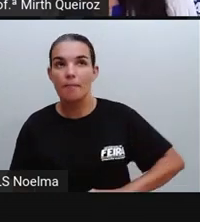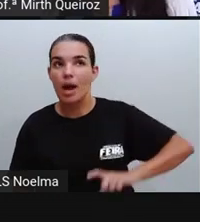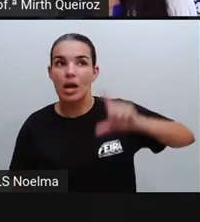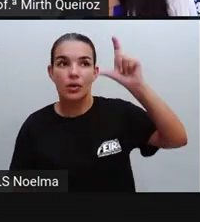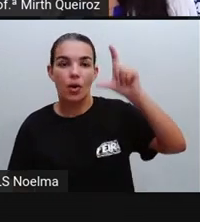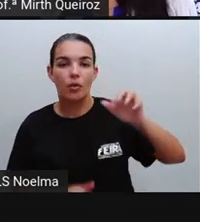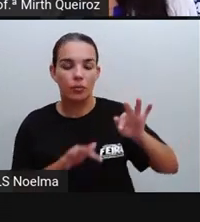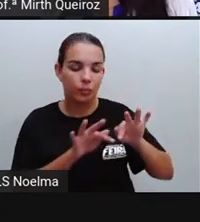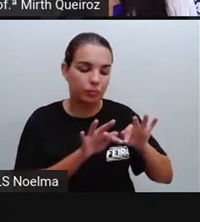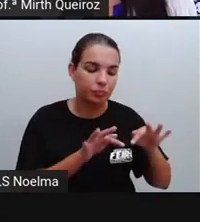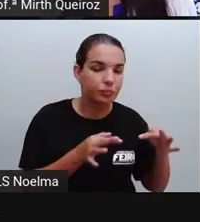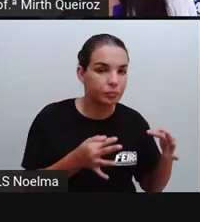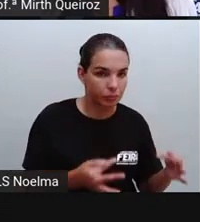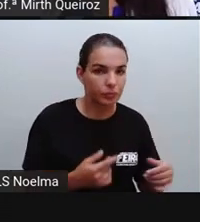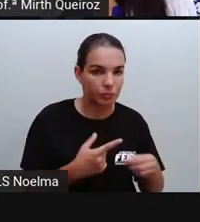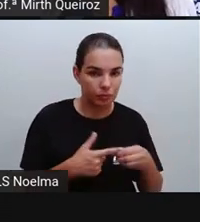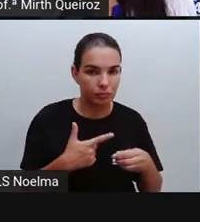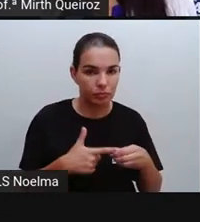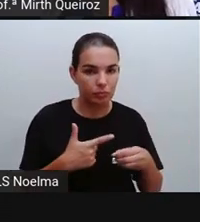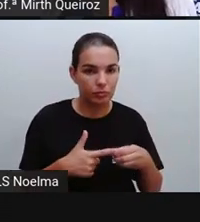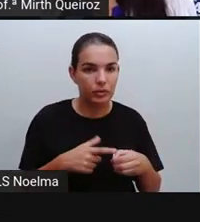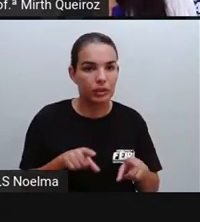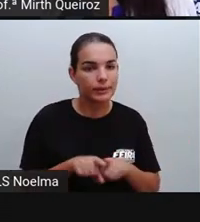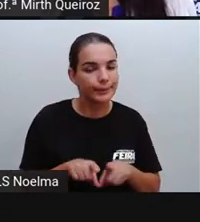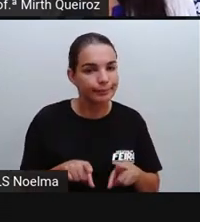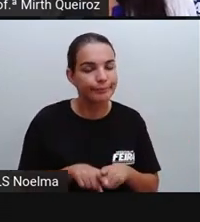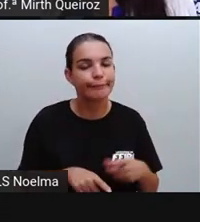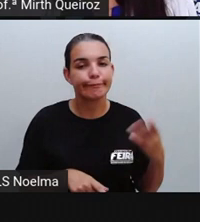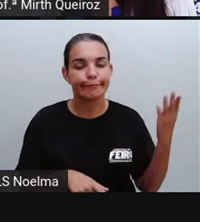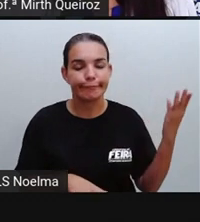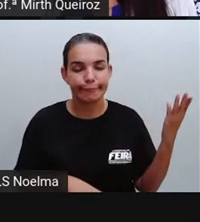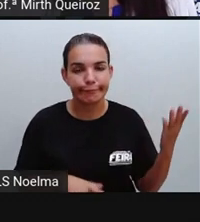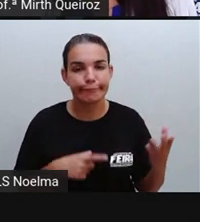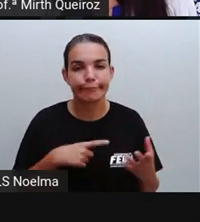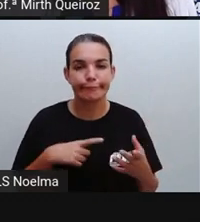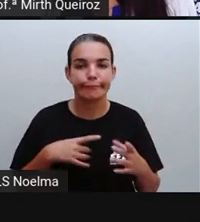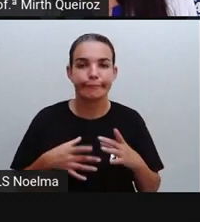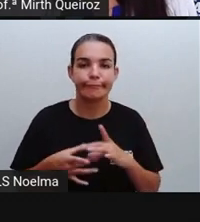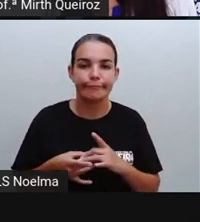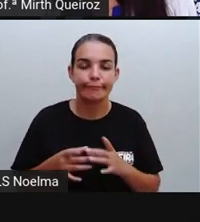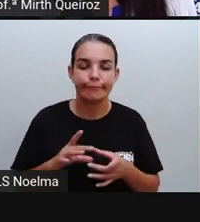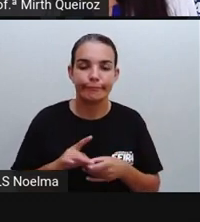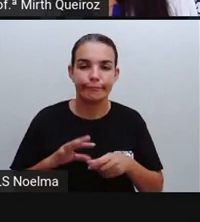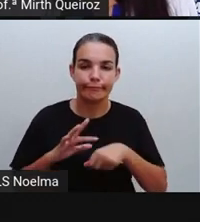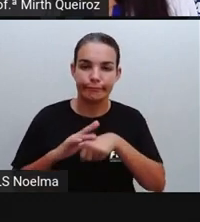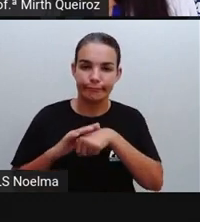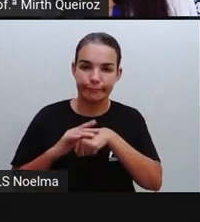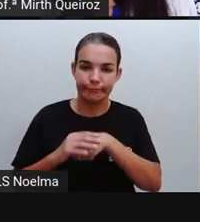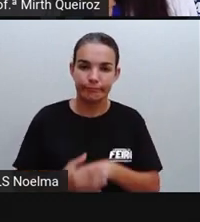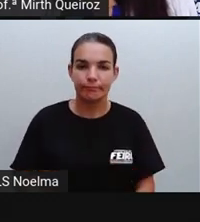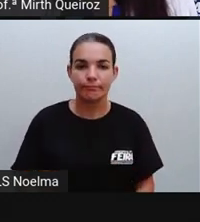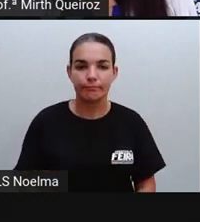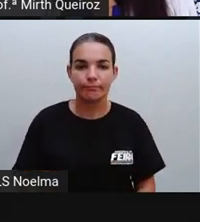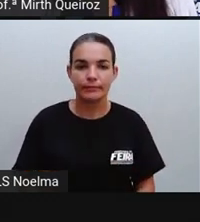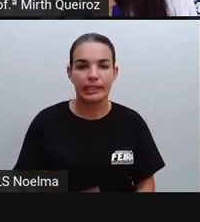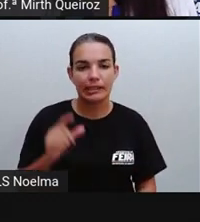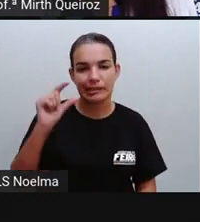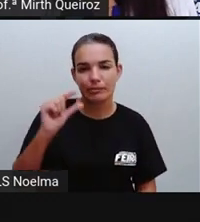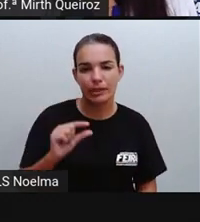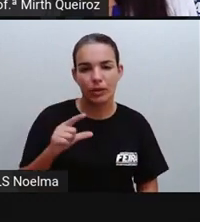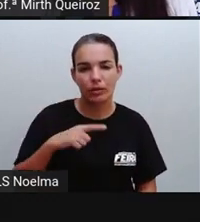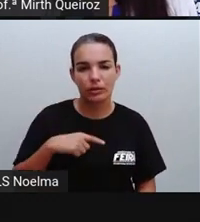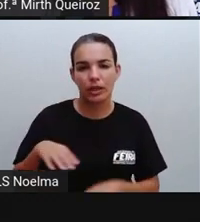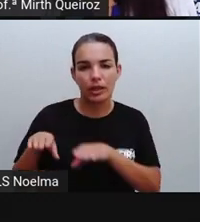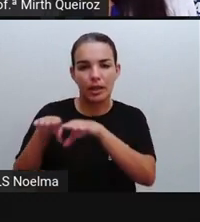distrito de Humildes, aqui está vencendo também em relação à chikungunya, com 10 casos. Menor quantidade, nós